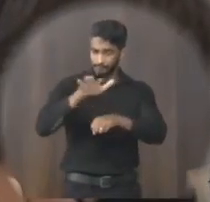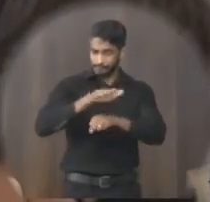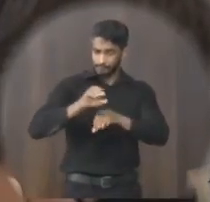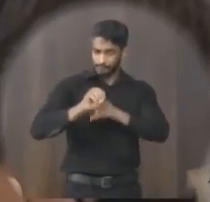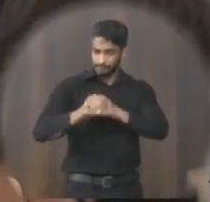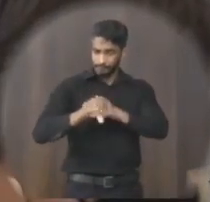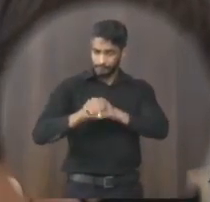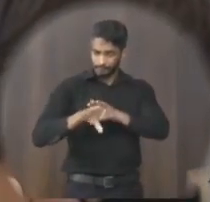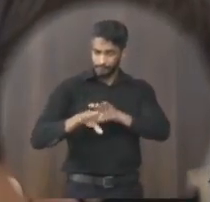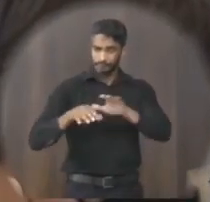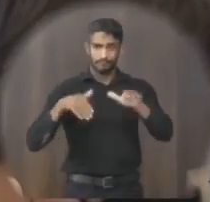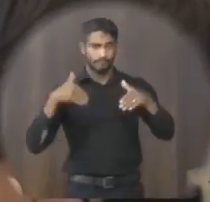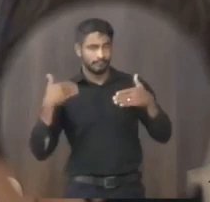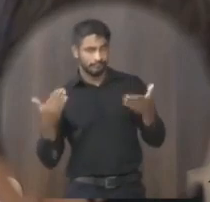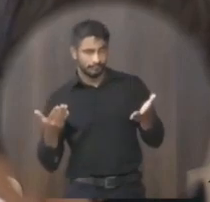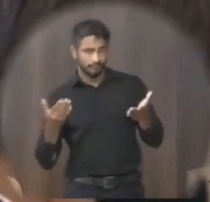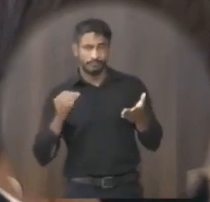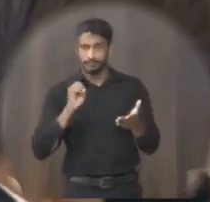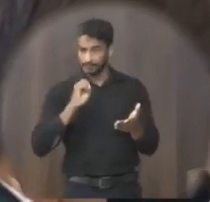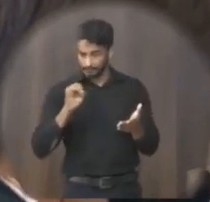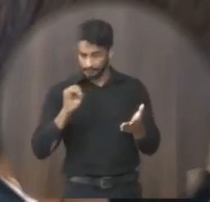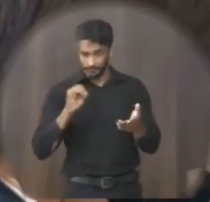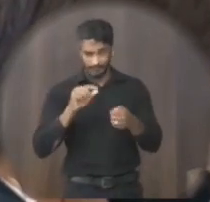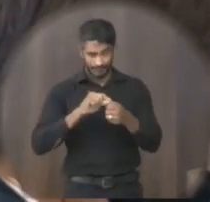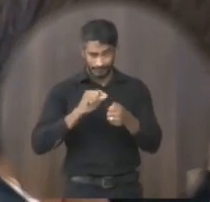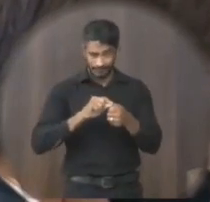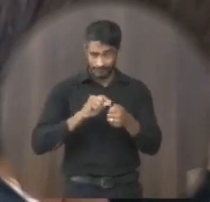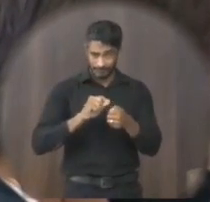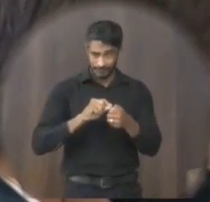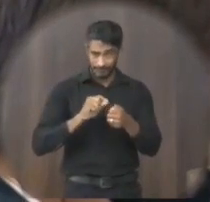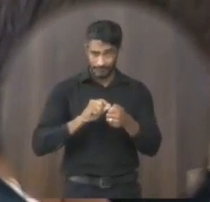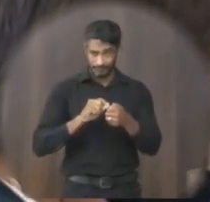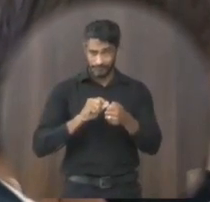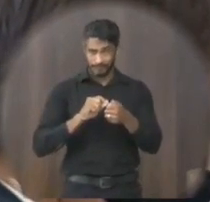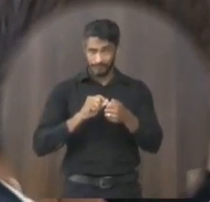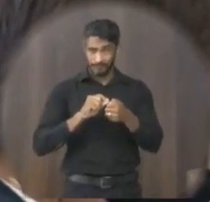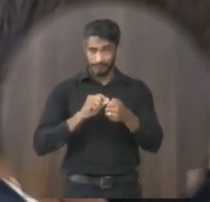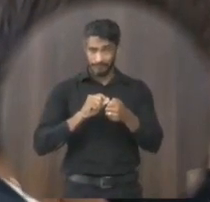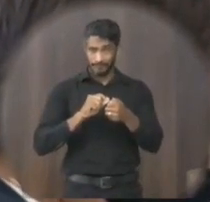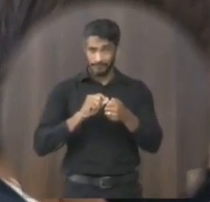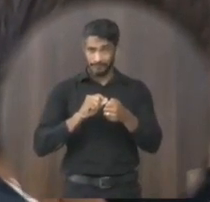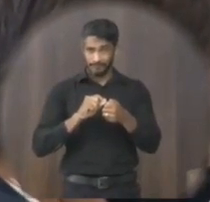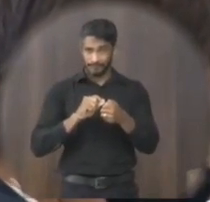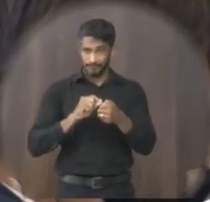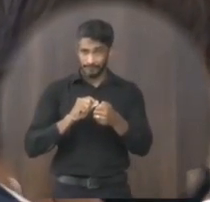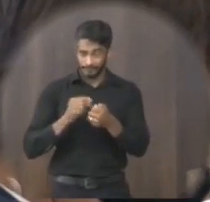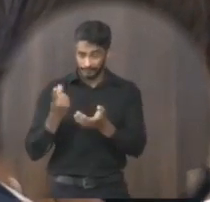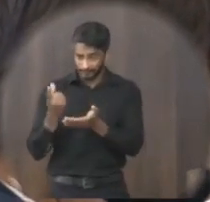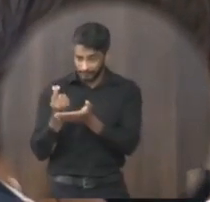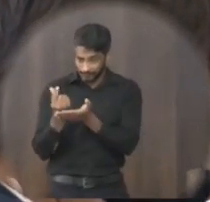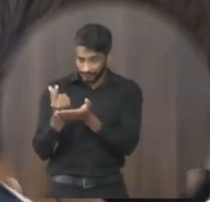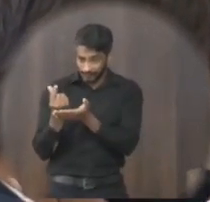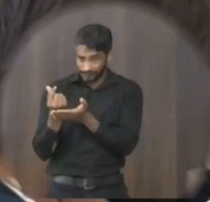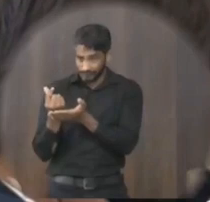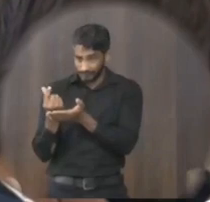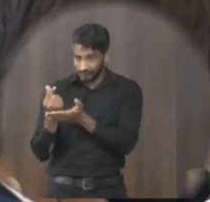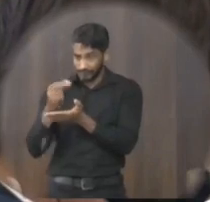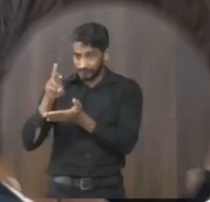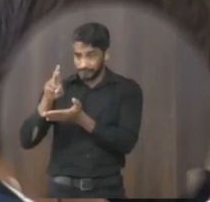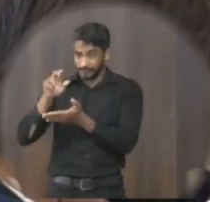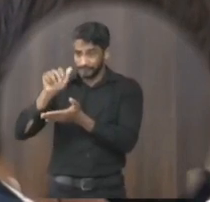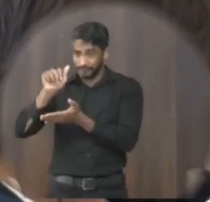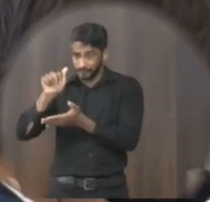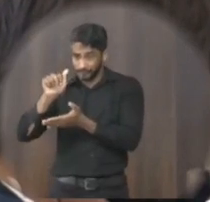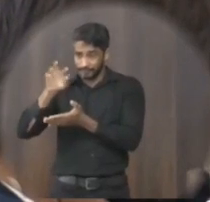e se não for feito esse rateio que o nome correto não seria